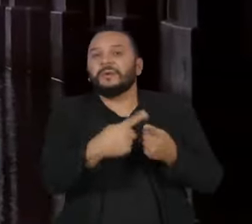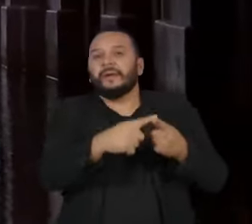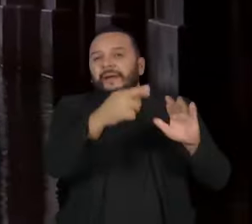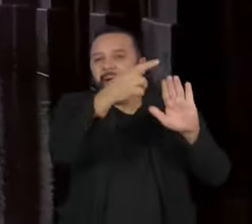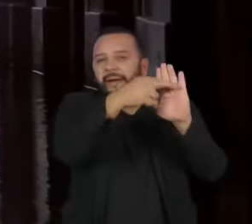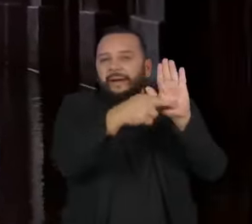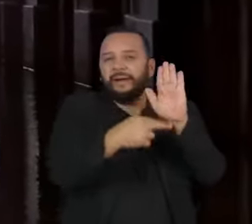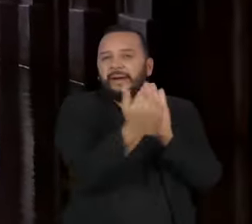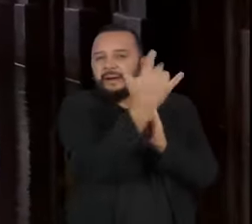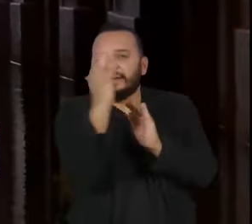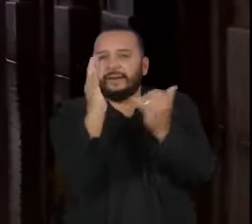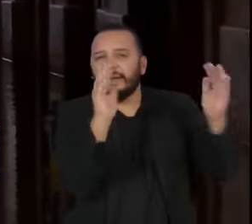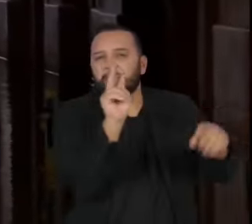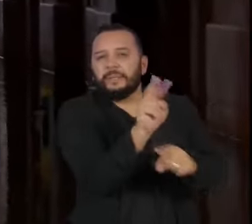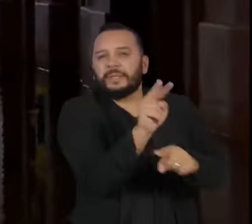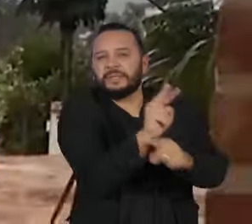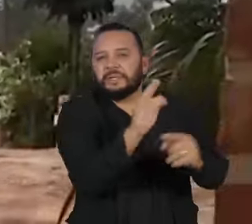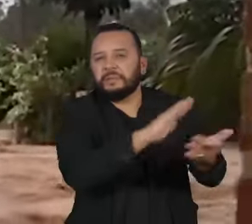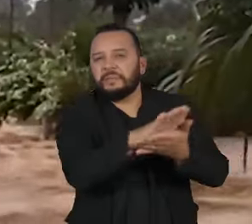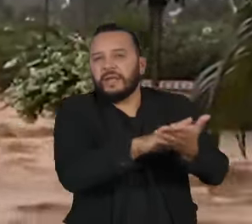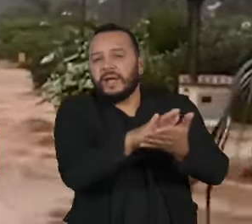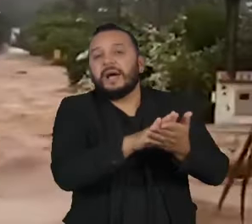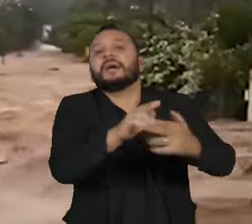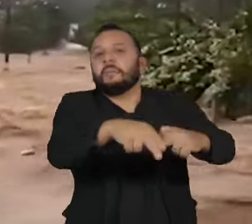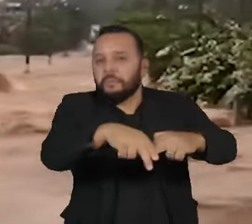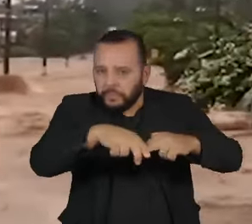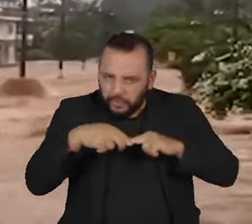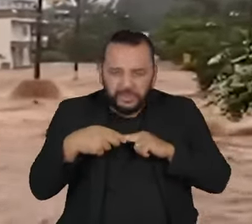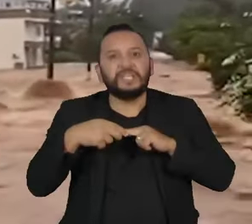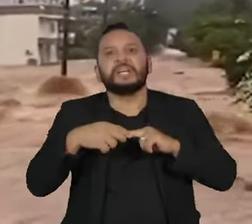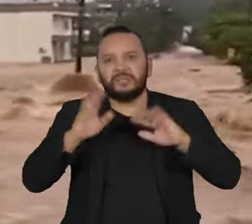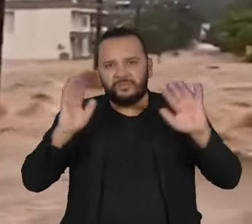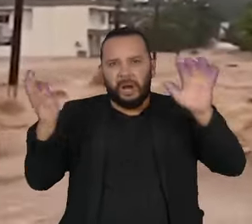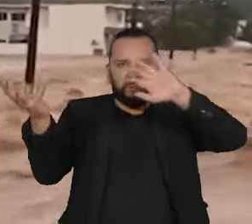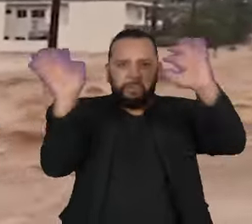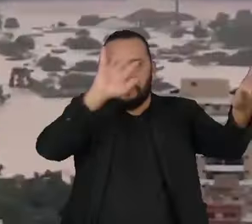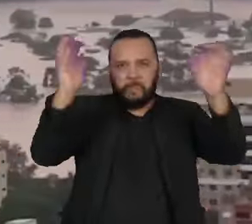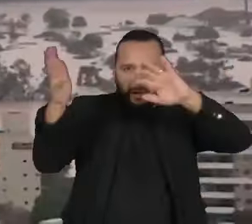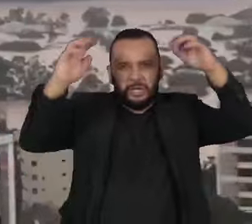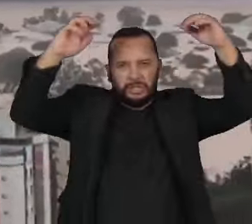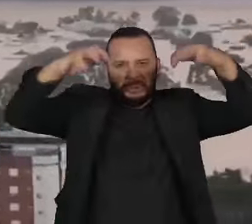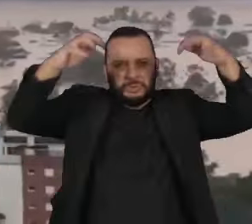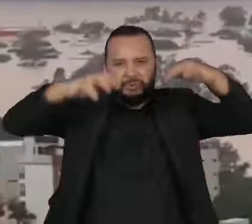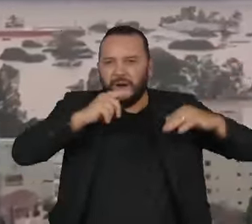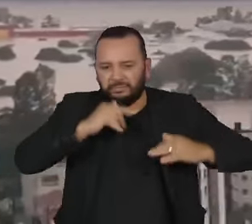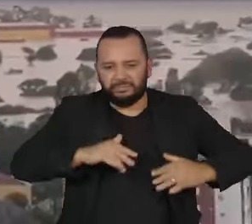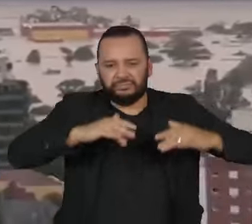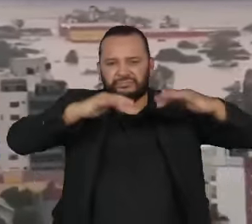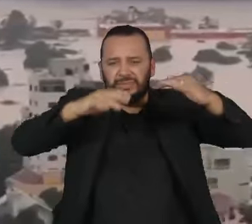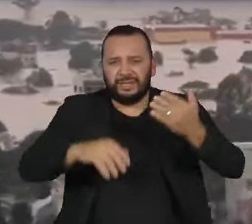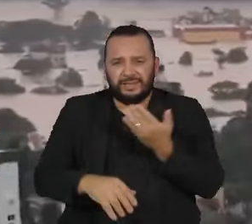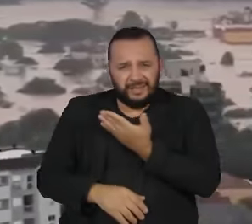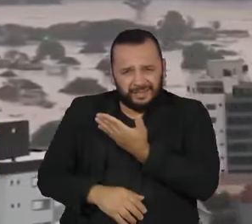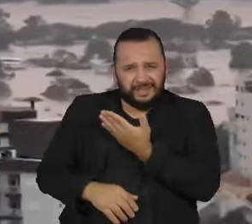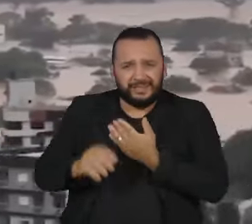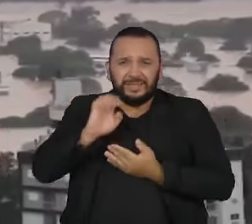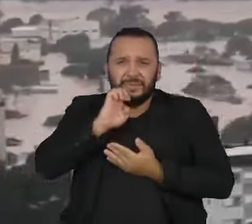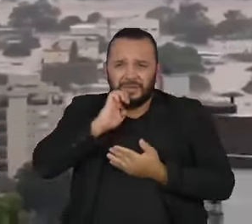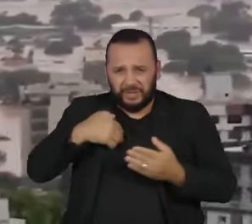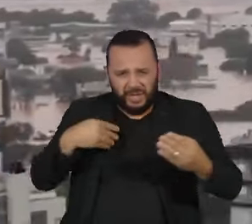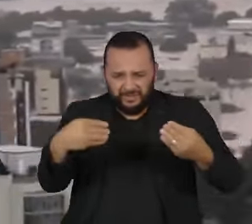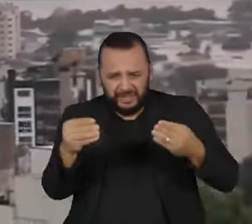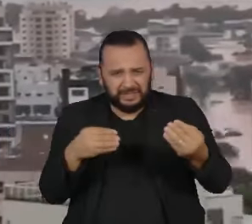especialistas, podem ter tornado o estado mais vulnerável a enchentes. Leite negou ter afrouxado a legislação